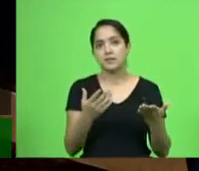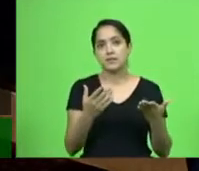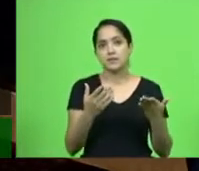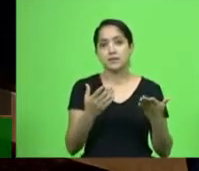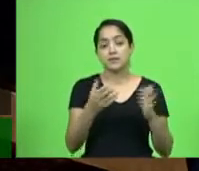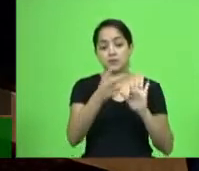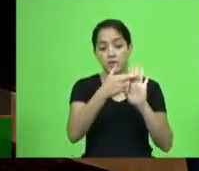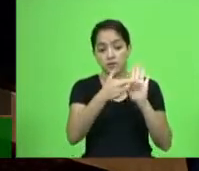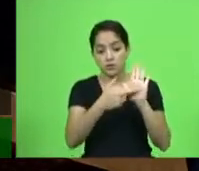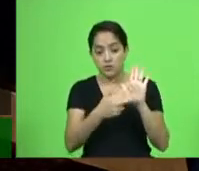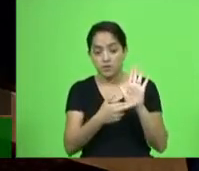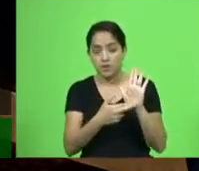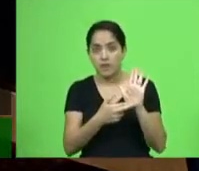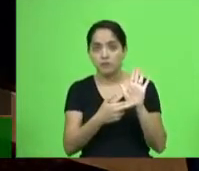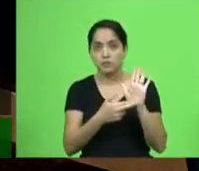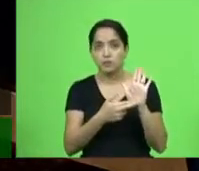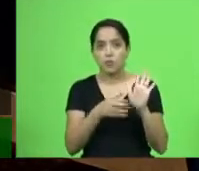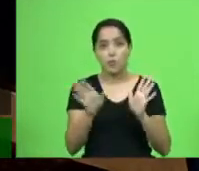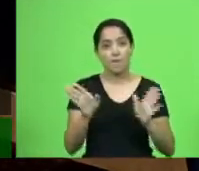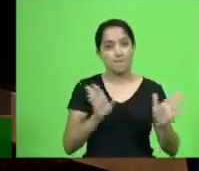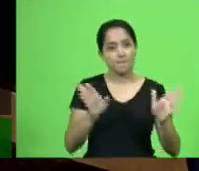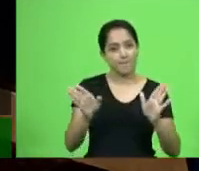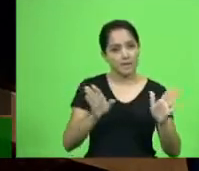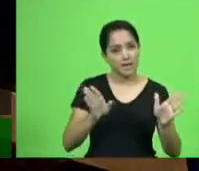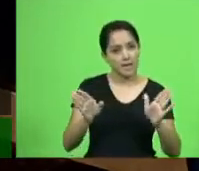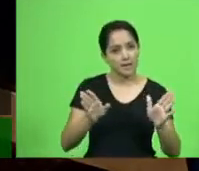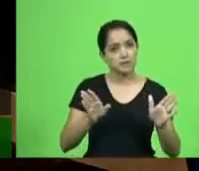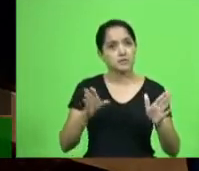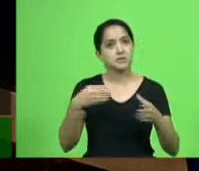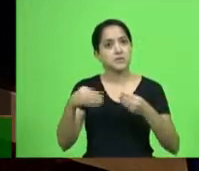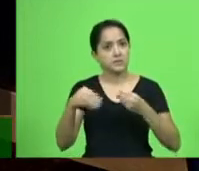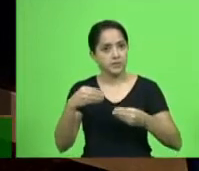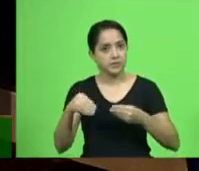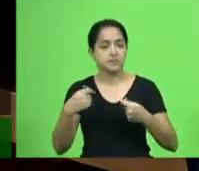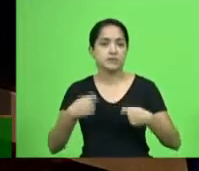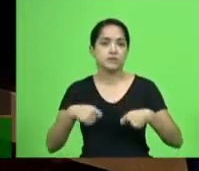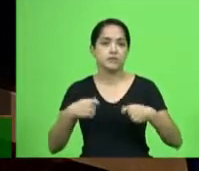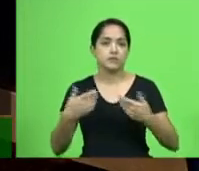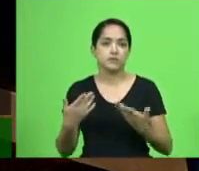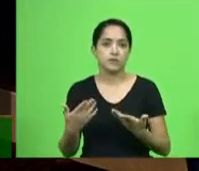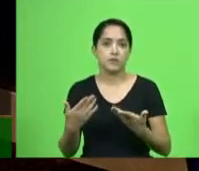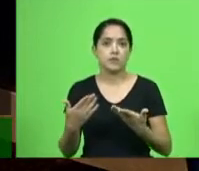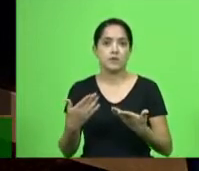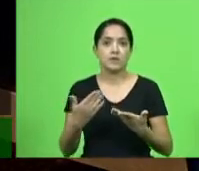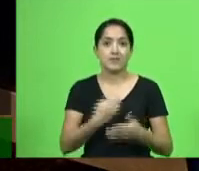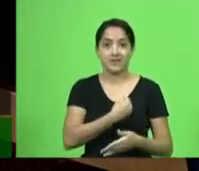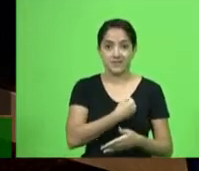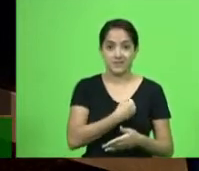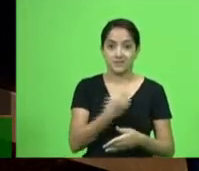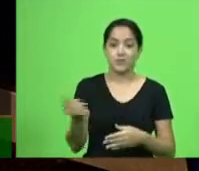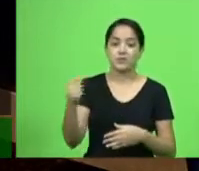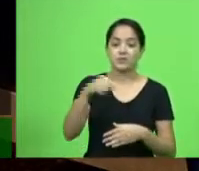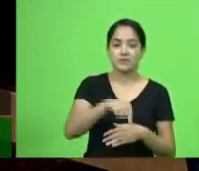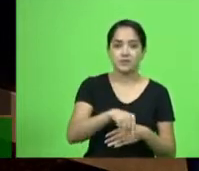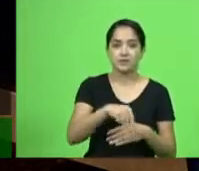prevê um prazo um pouco mais flexível para que ele possa estar aqui sem ser